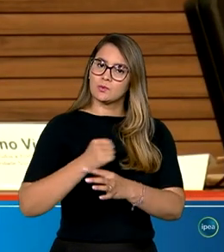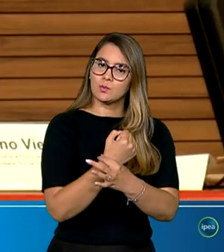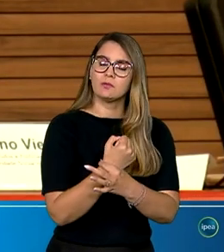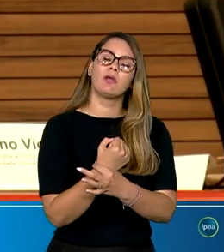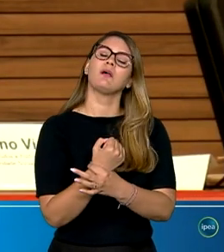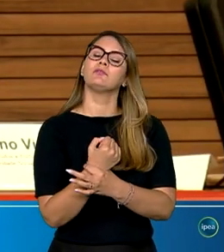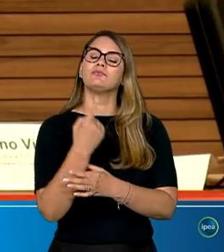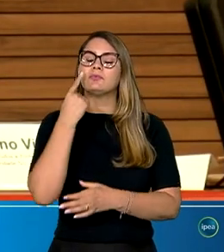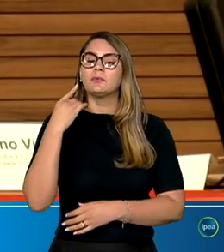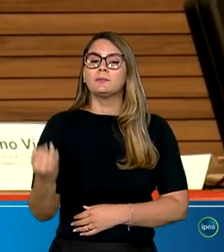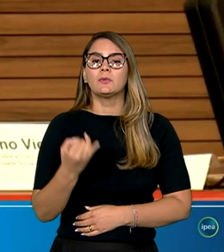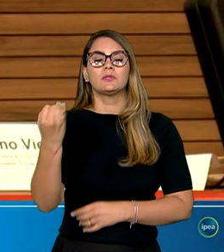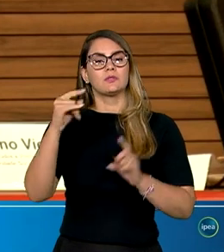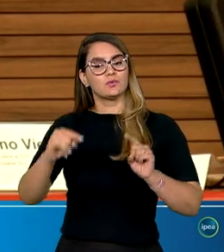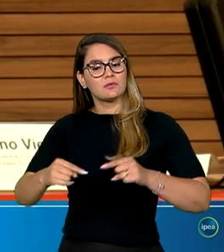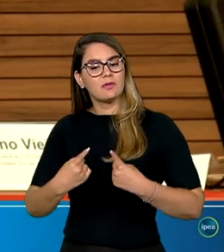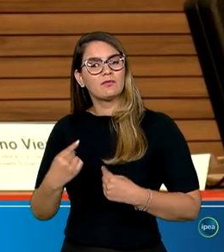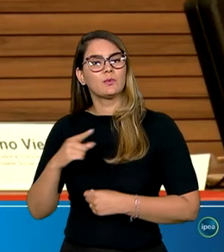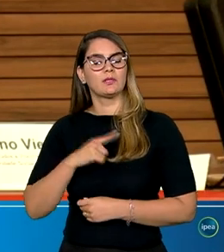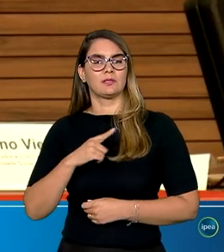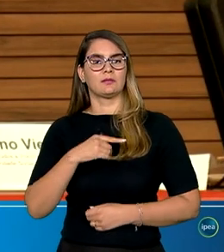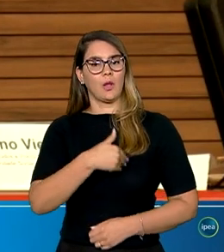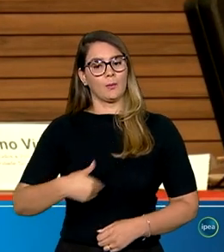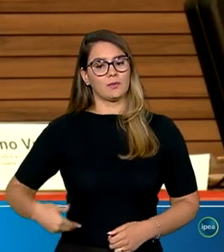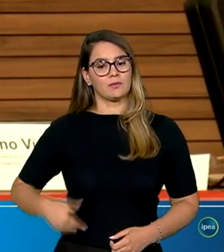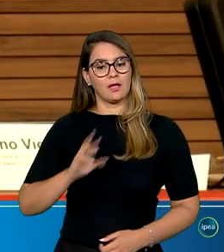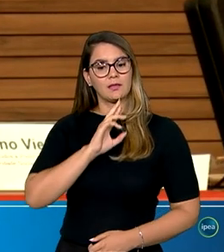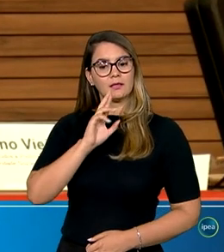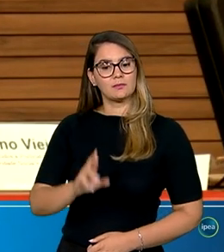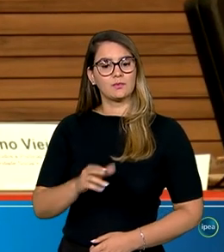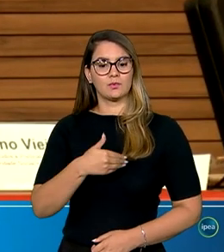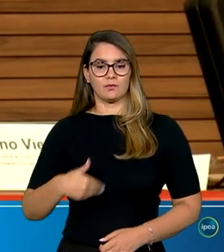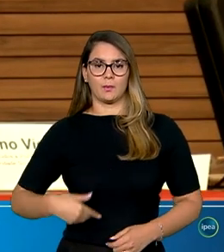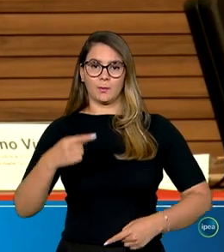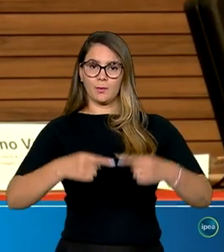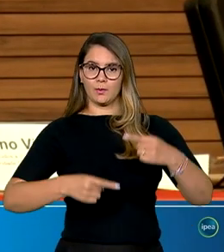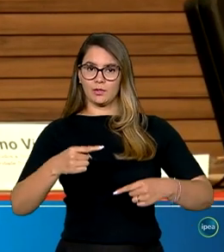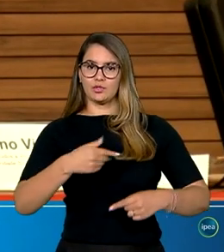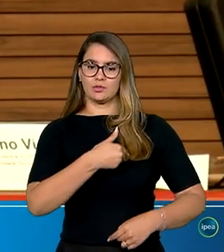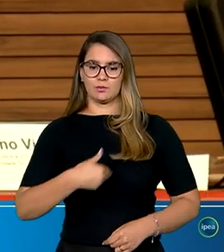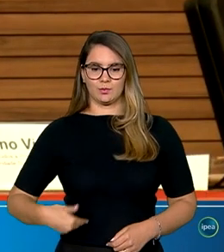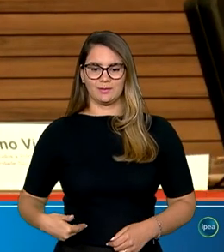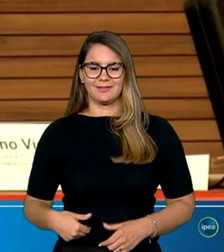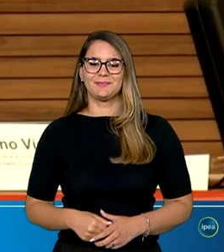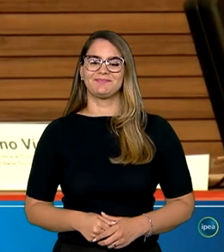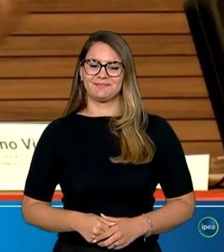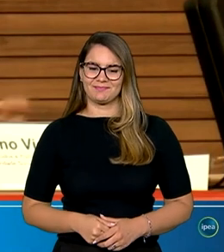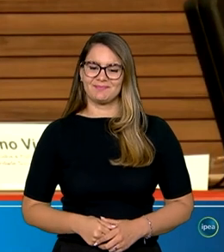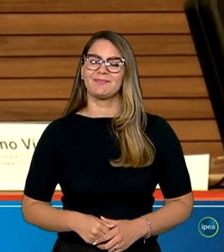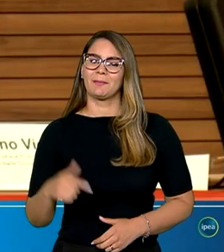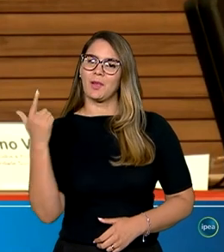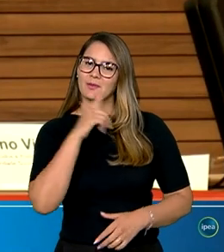evidenciando a sua relevância e os desafios que se colocam para o Estado na resposta governamental por meio das políticas públicas, para que elas sejam